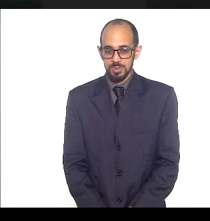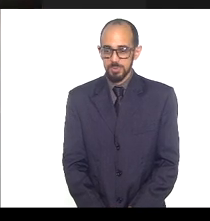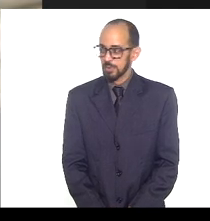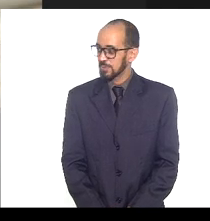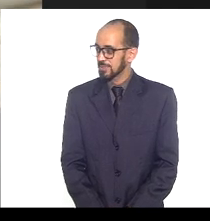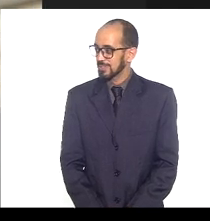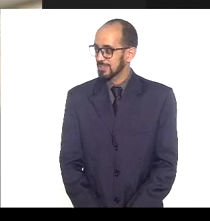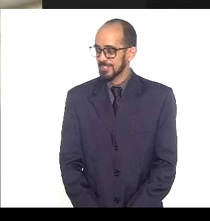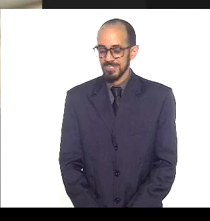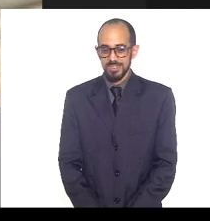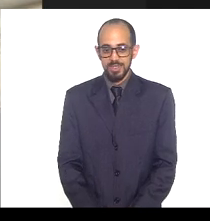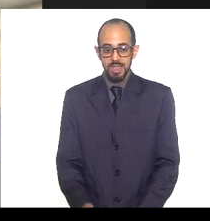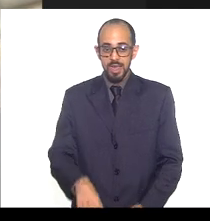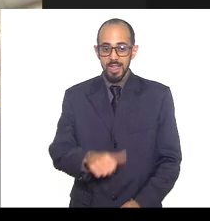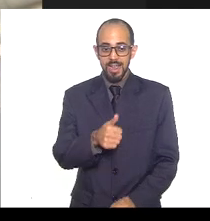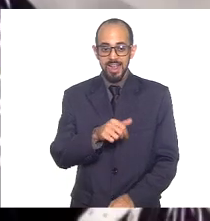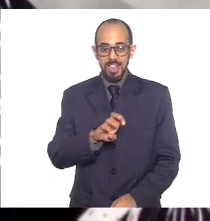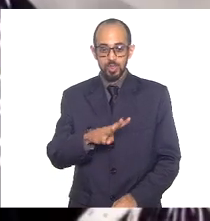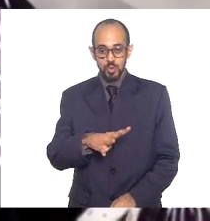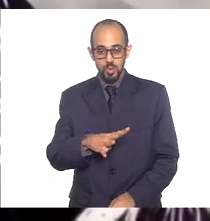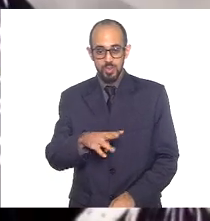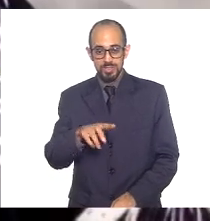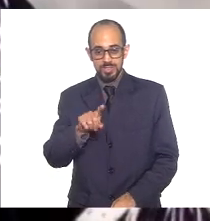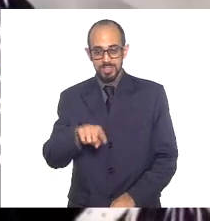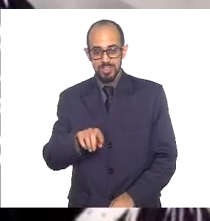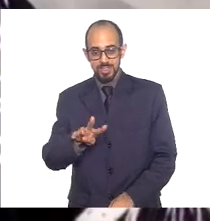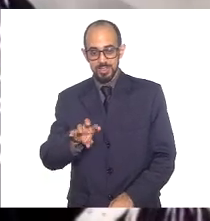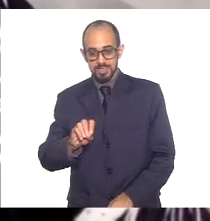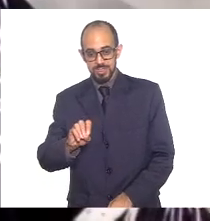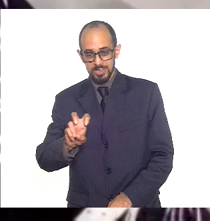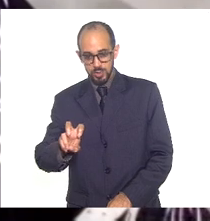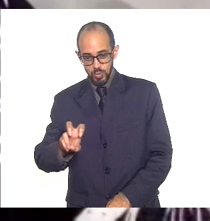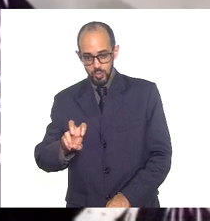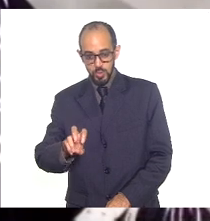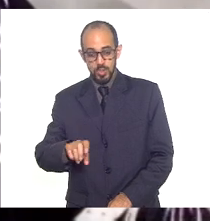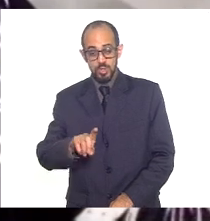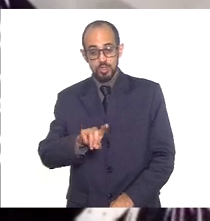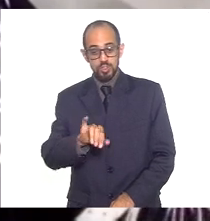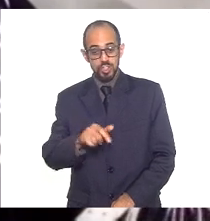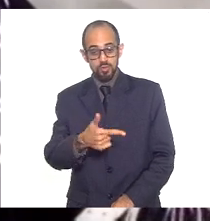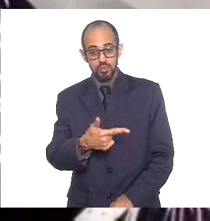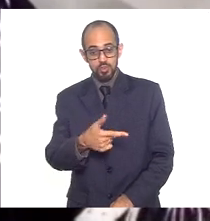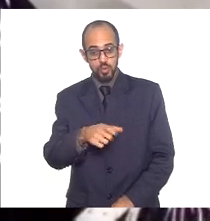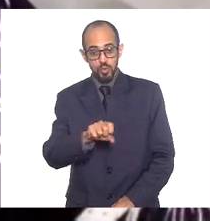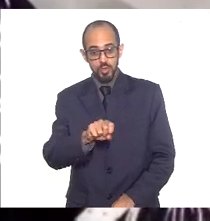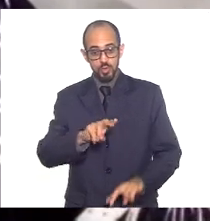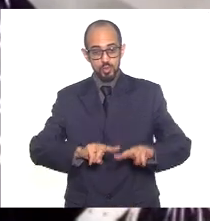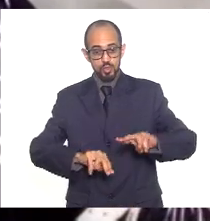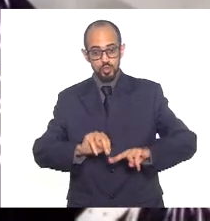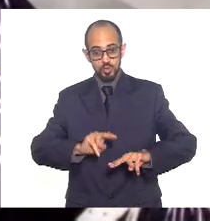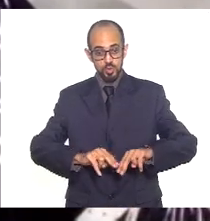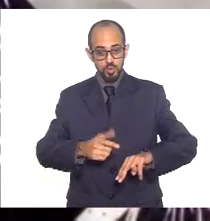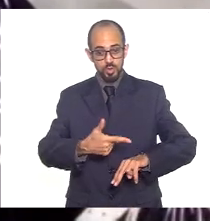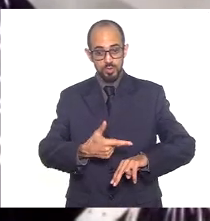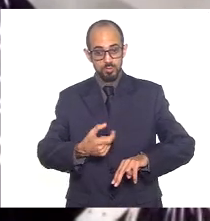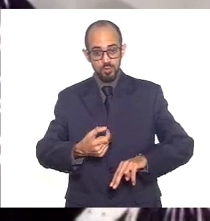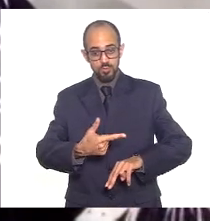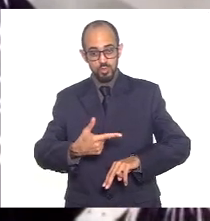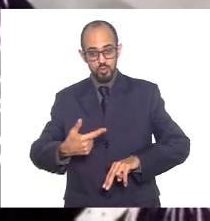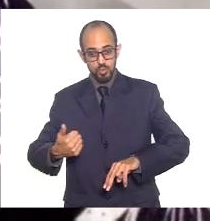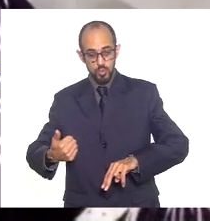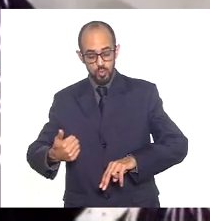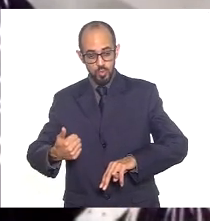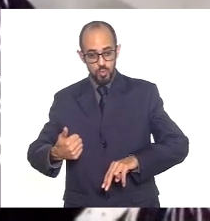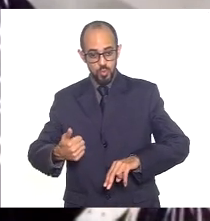Às 14 horas e 5 minutos do dia 28 de junho de 2021, havendo um número regimental,